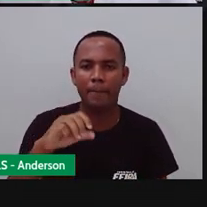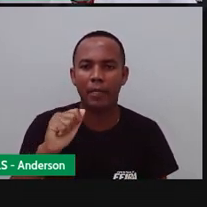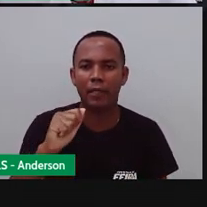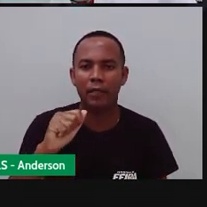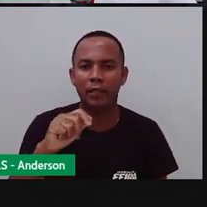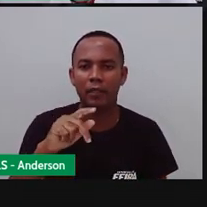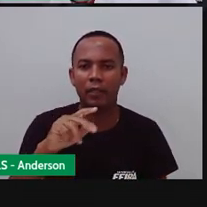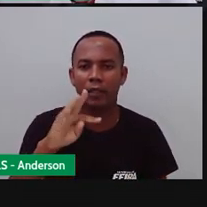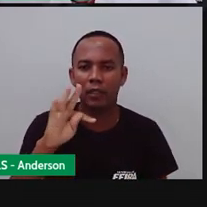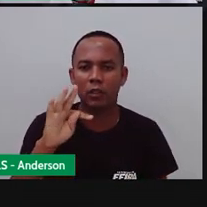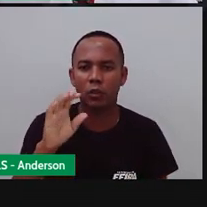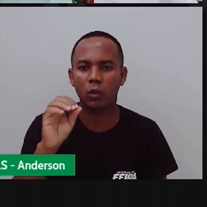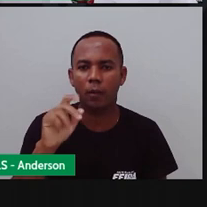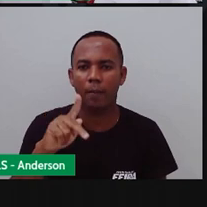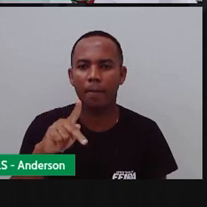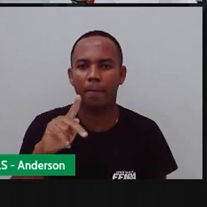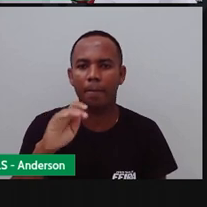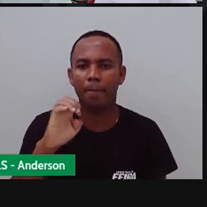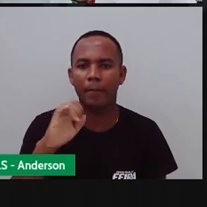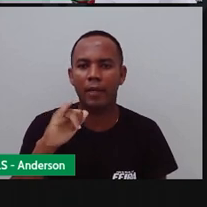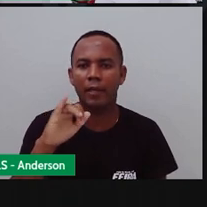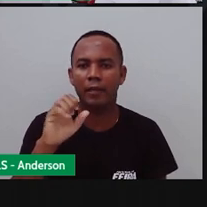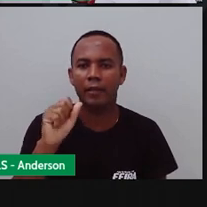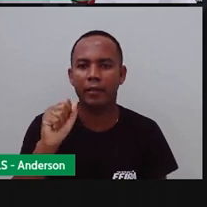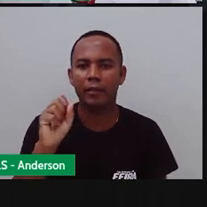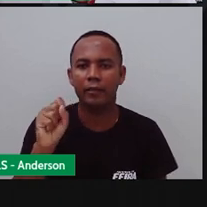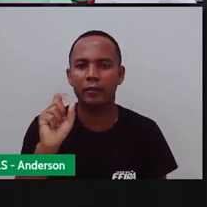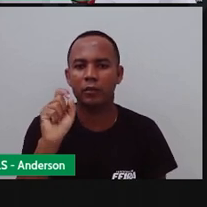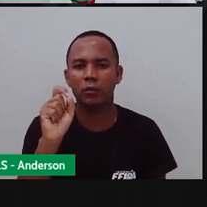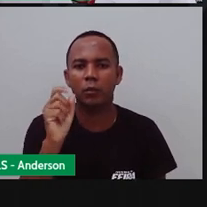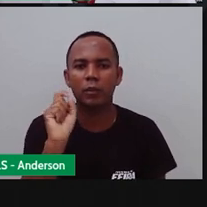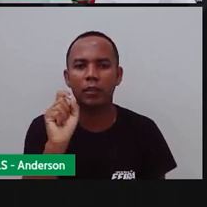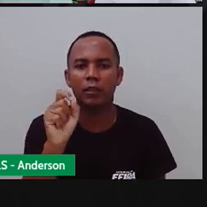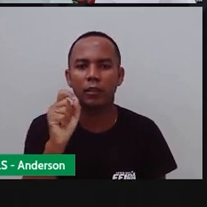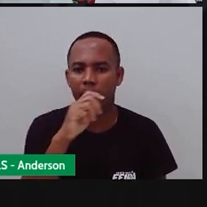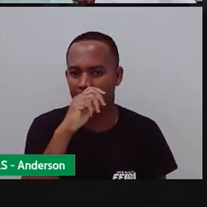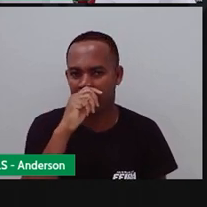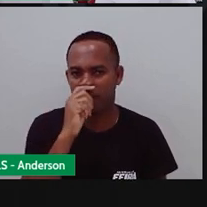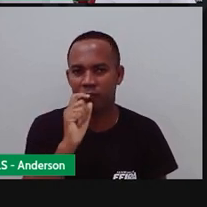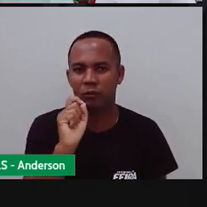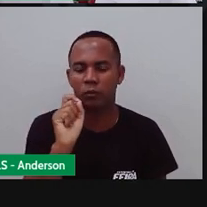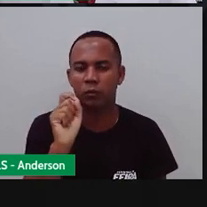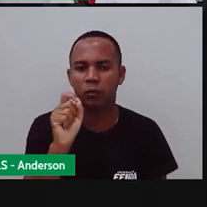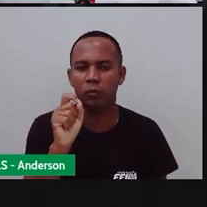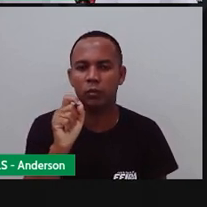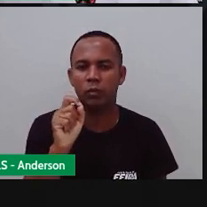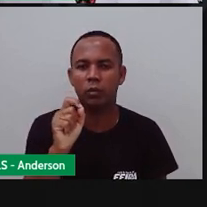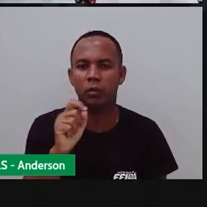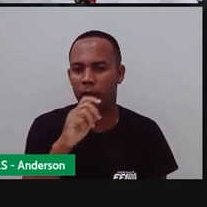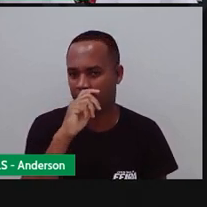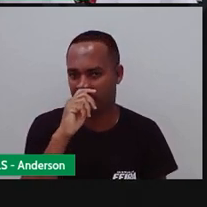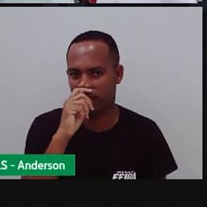onomatopeia abaixo, né? Ding dong. Te lembra o quê? Imito o som de uma?